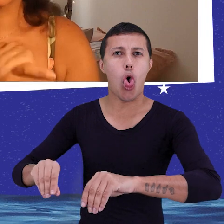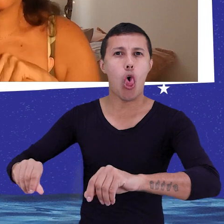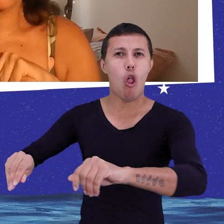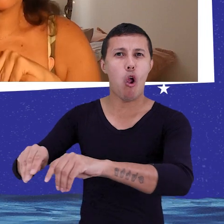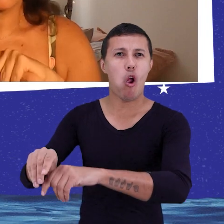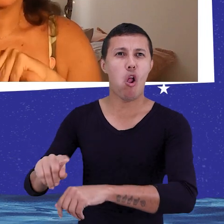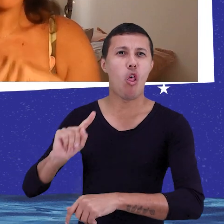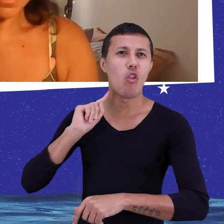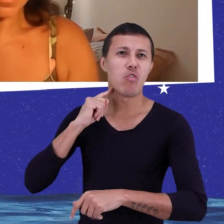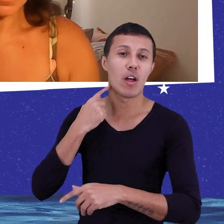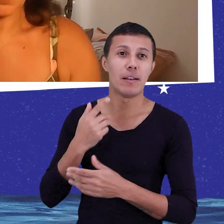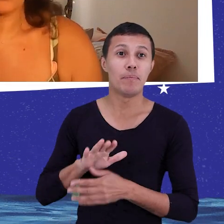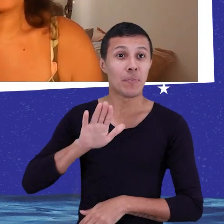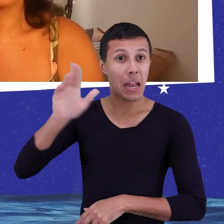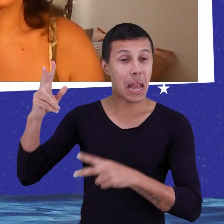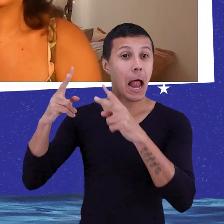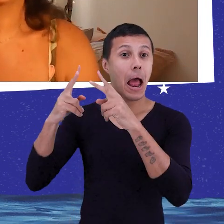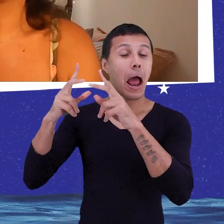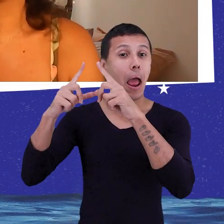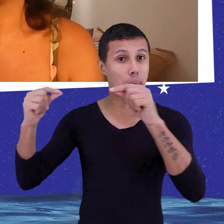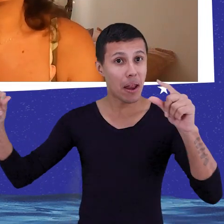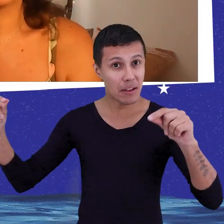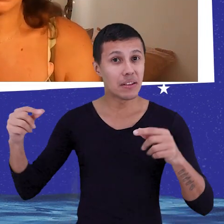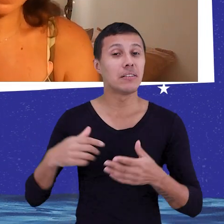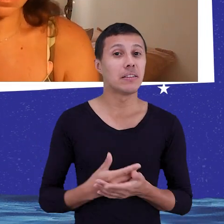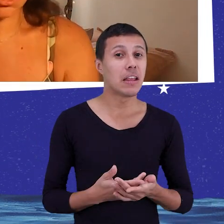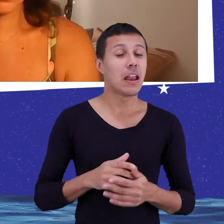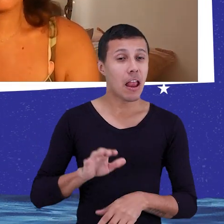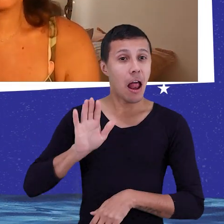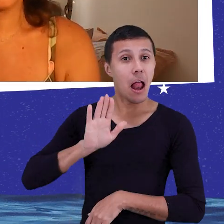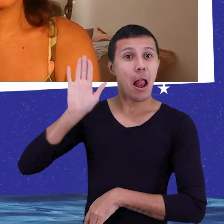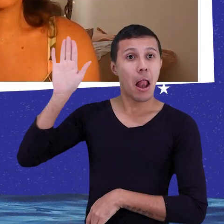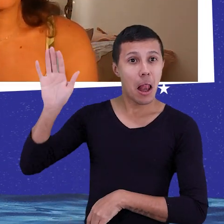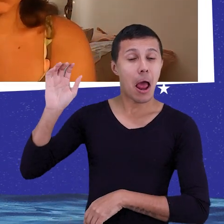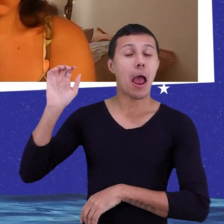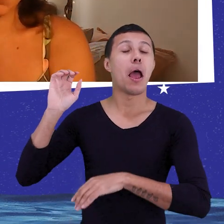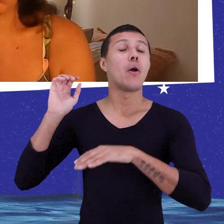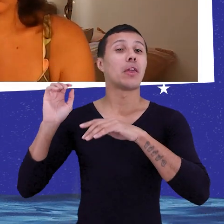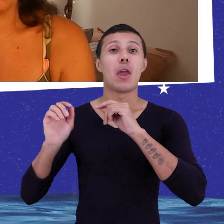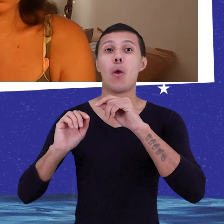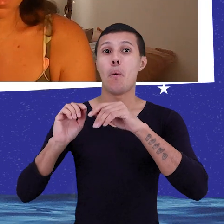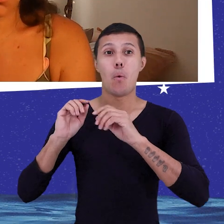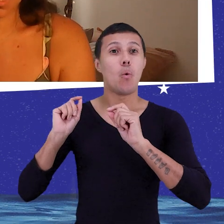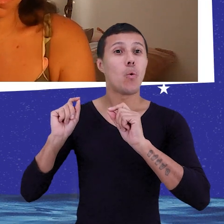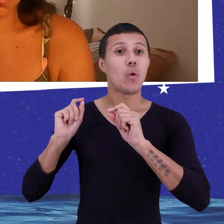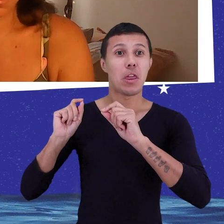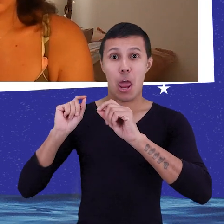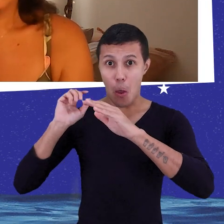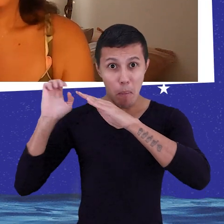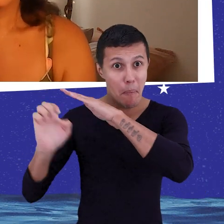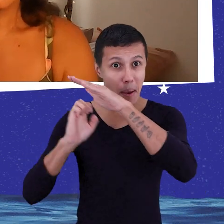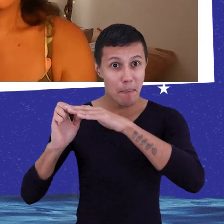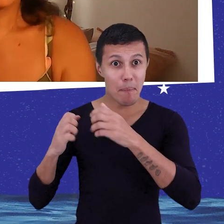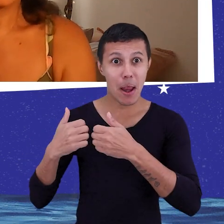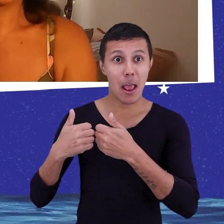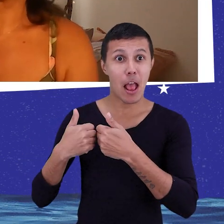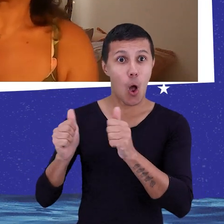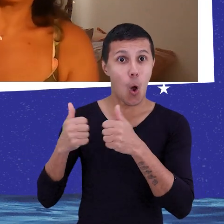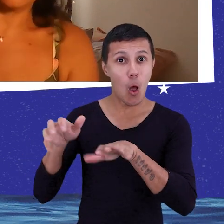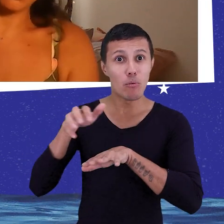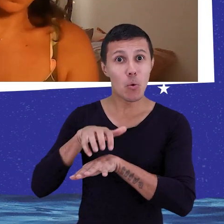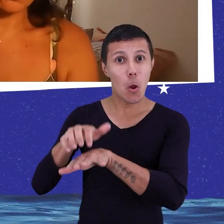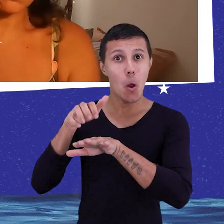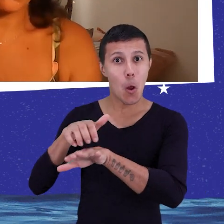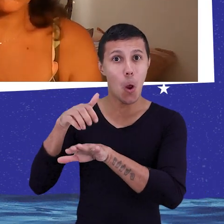esses nossos... Em Brasília. Em Brasília. Ah, numa empresa de transporte público. Uma empresa de ônibus. É, que